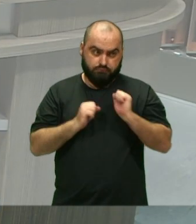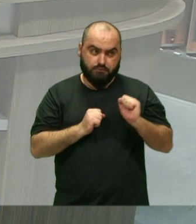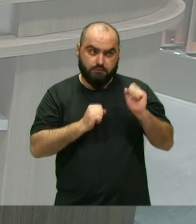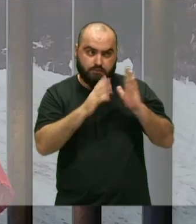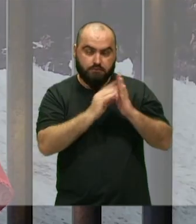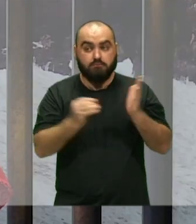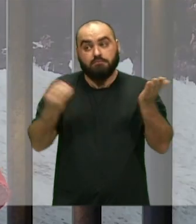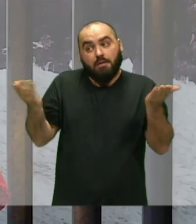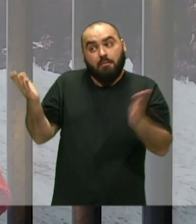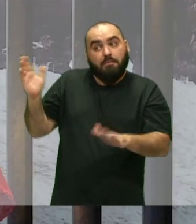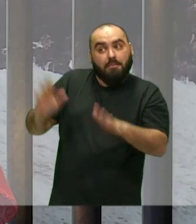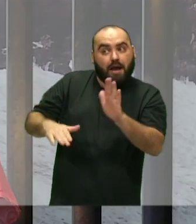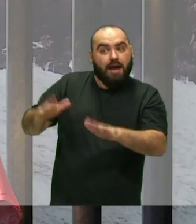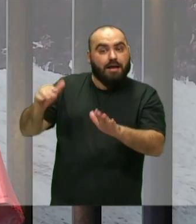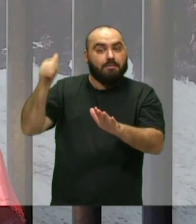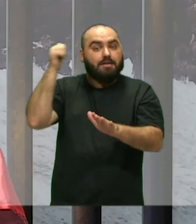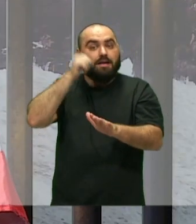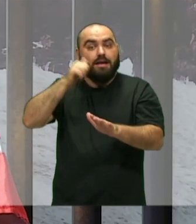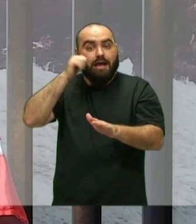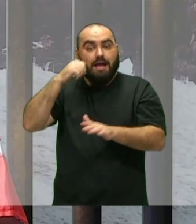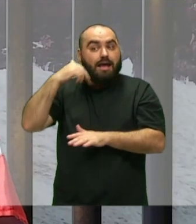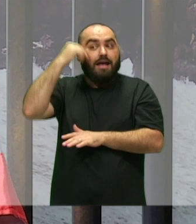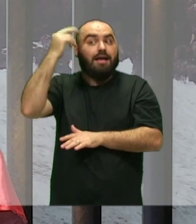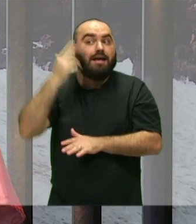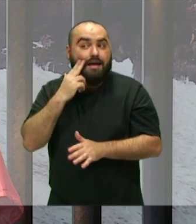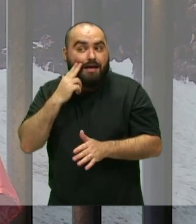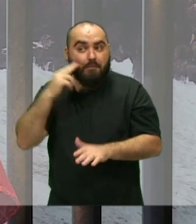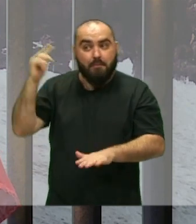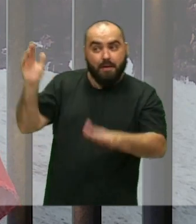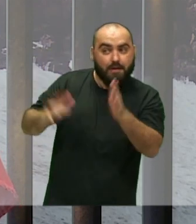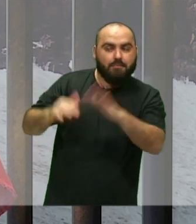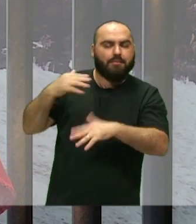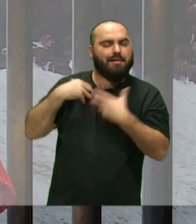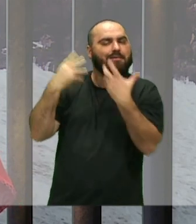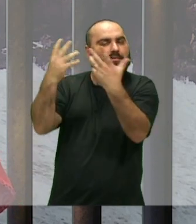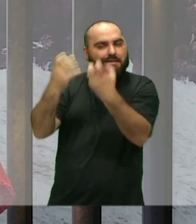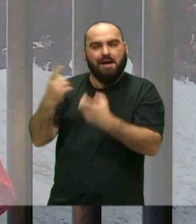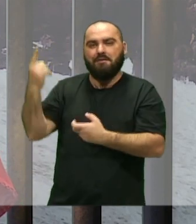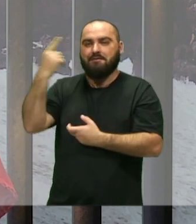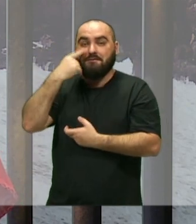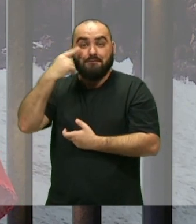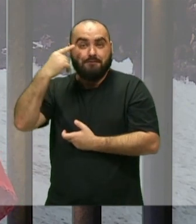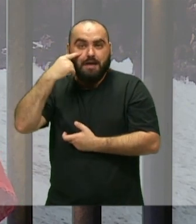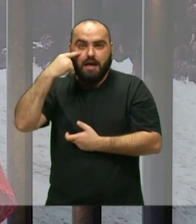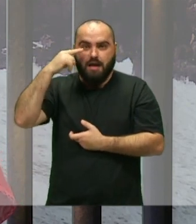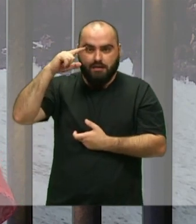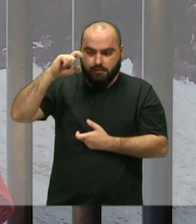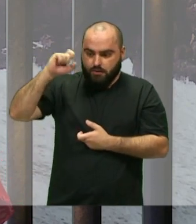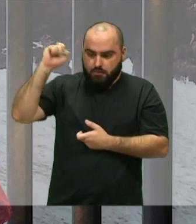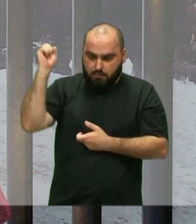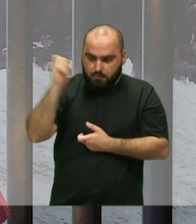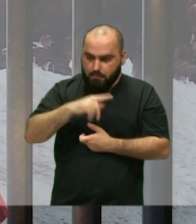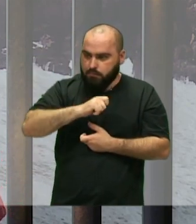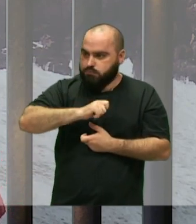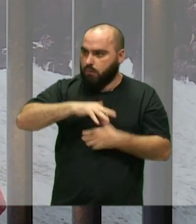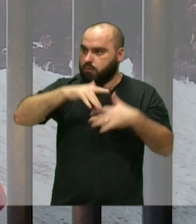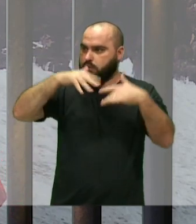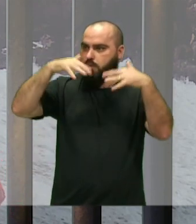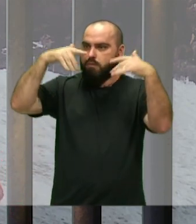Bate o tambor Negra Eu quero ver Poeira subir